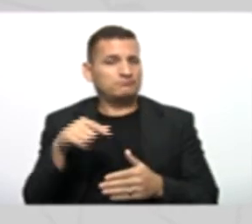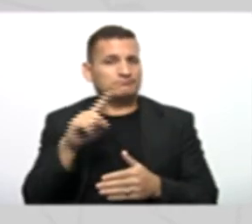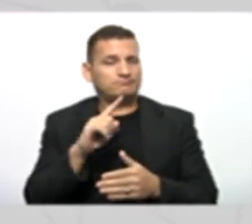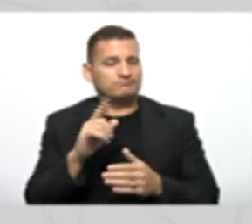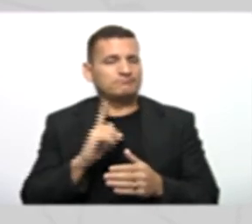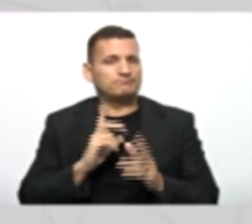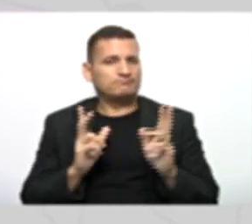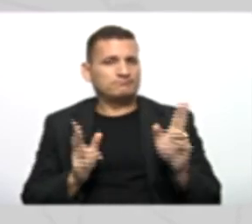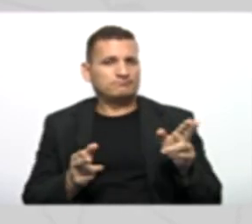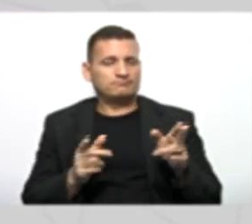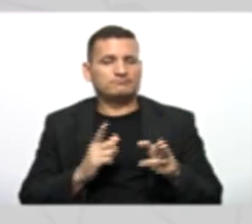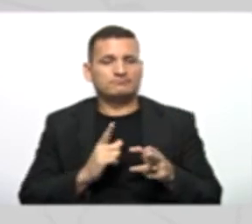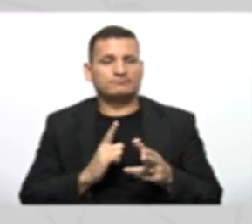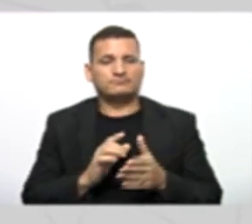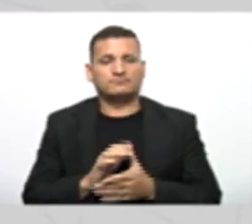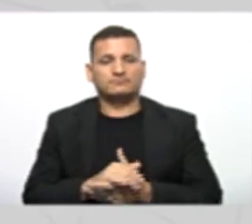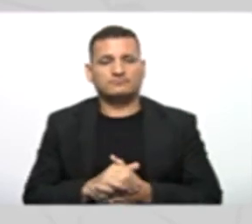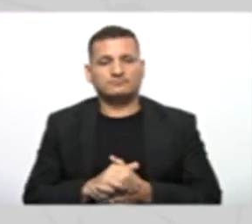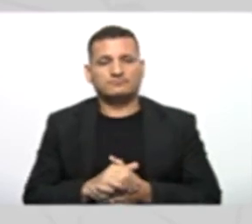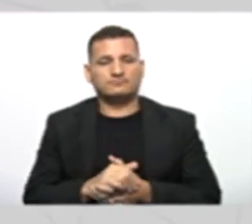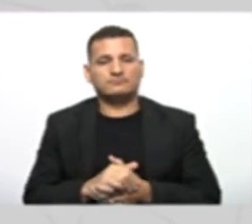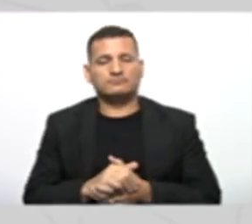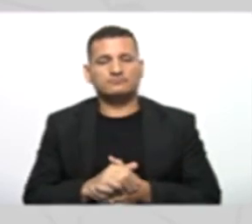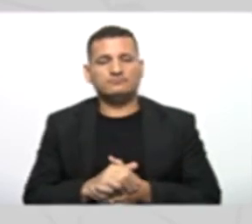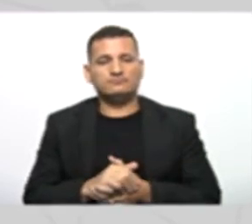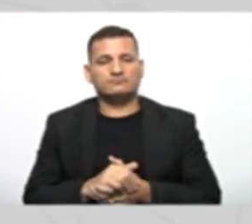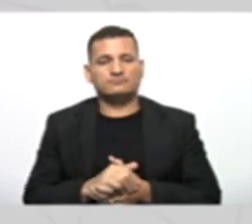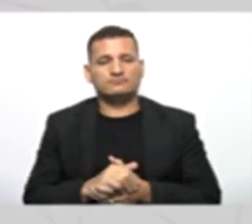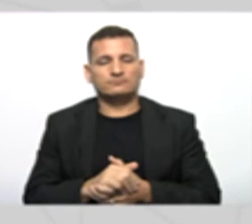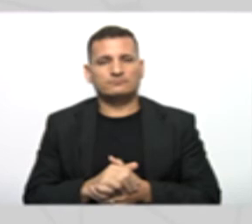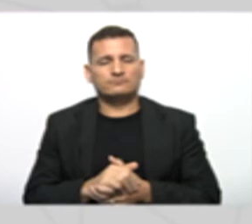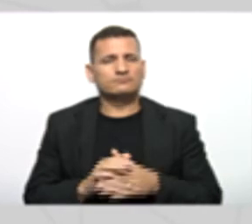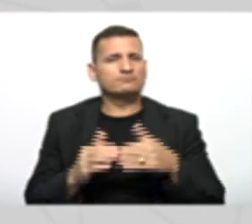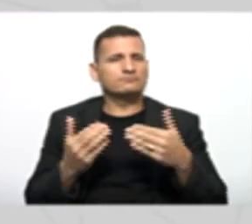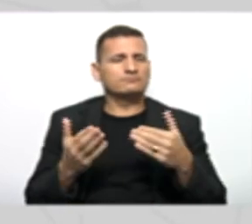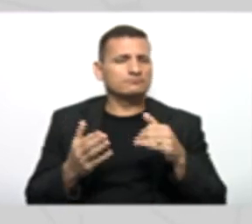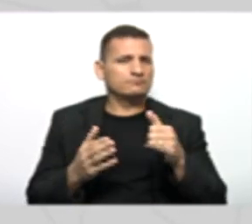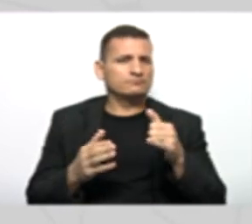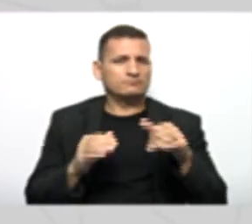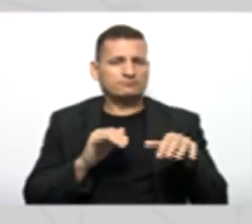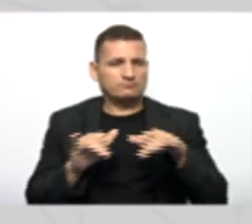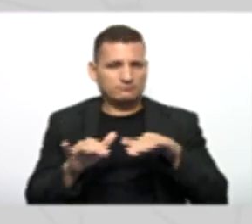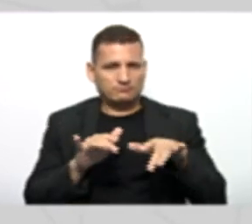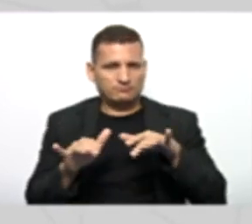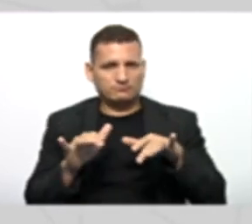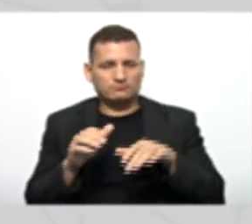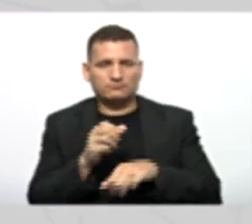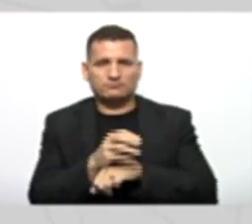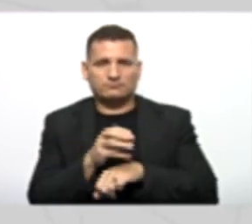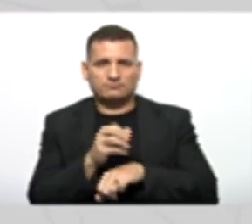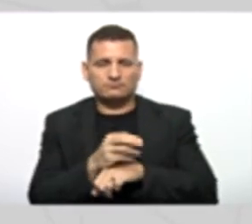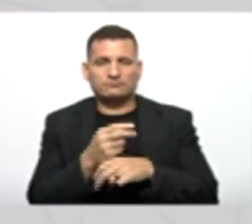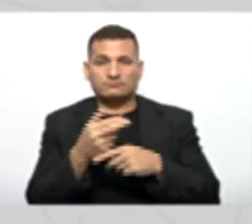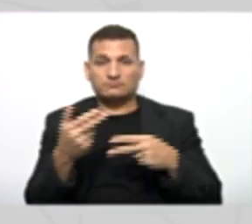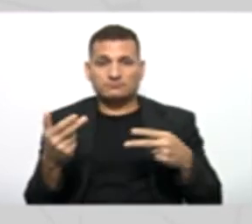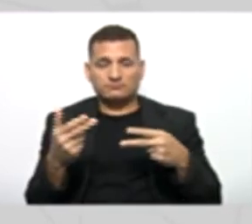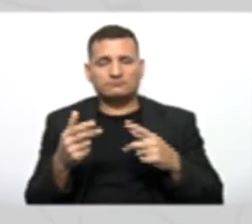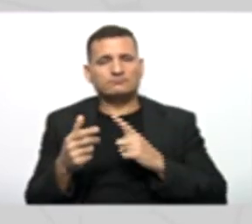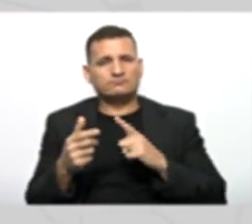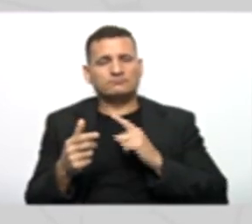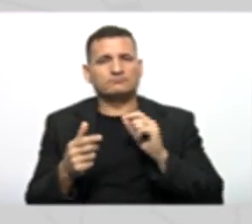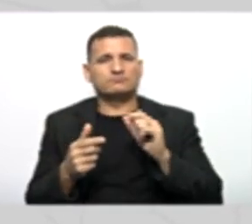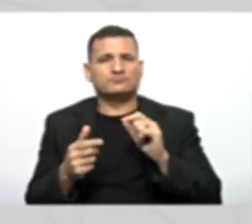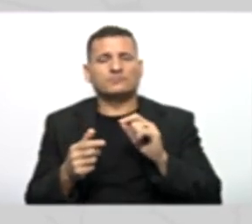Então Quando tratamos É Da programação Orientada a objetos Utilizando as linguagens Orientadas a objetos Nós temos essa